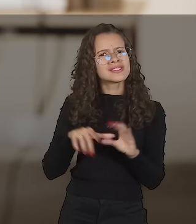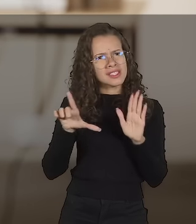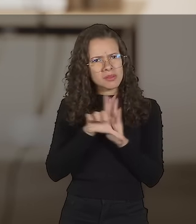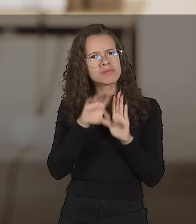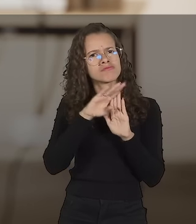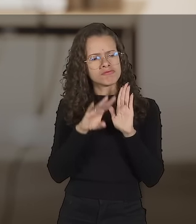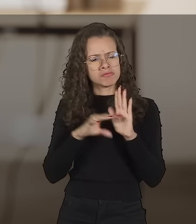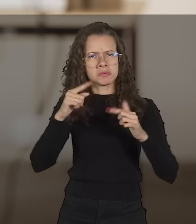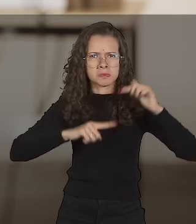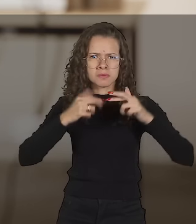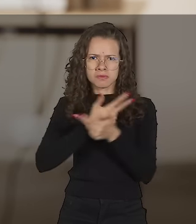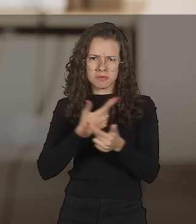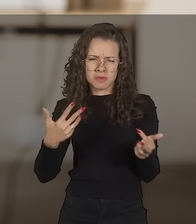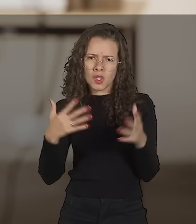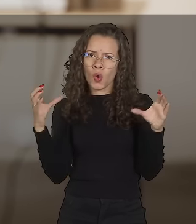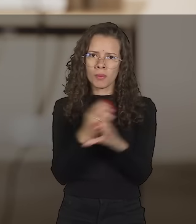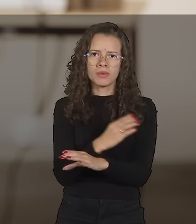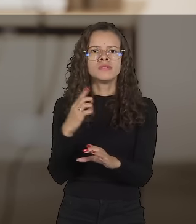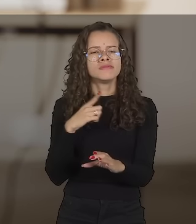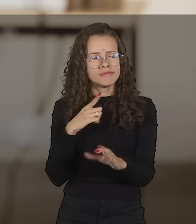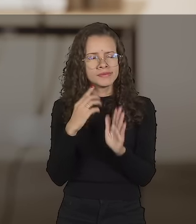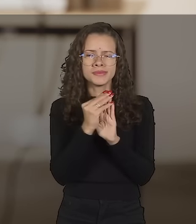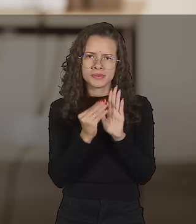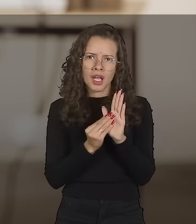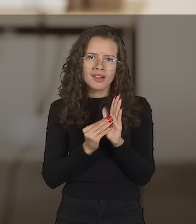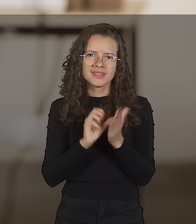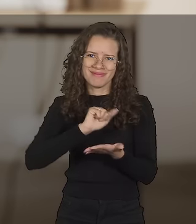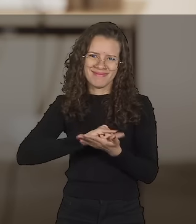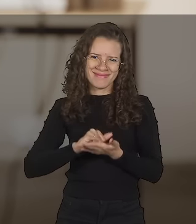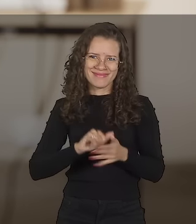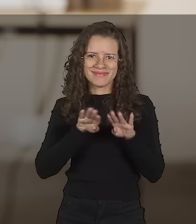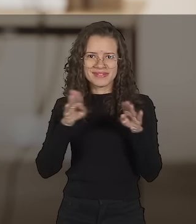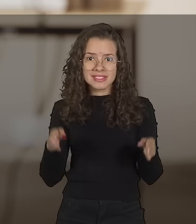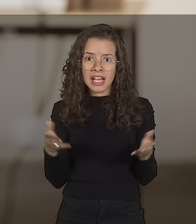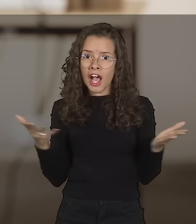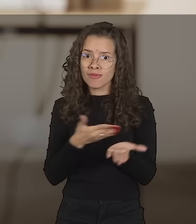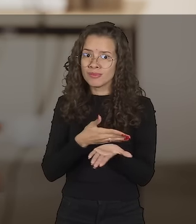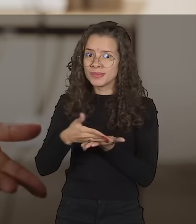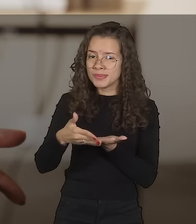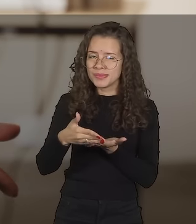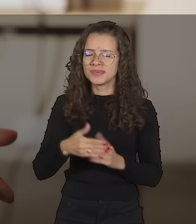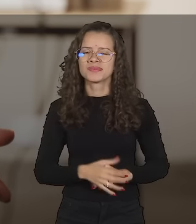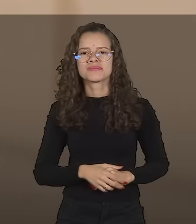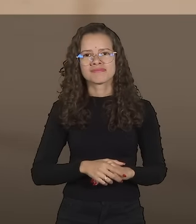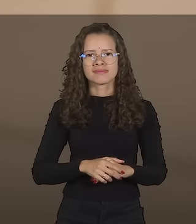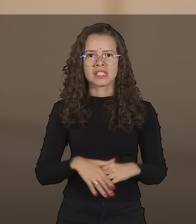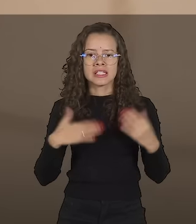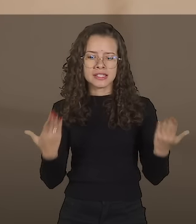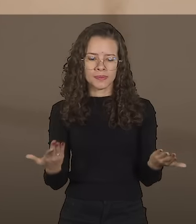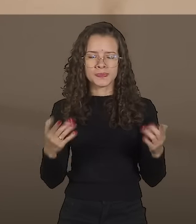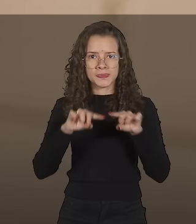A lista completa de materiais também está no manual e no aplicativo mesário. E agora, vamos ligar a urna?